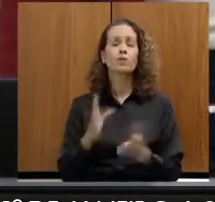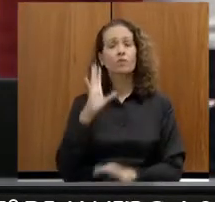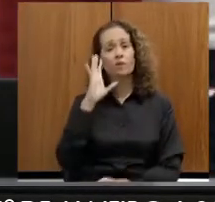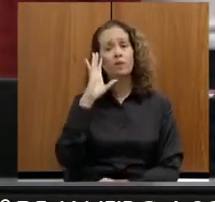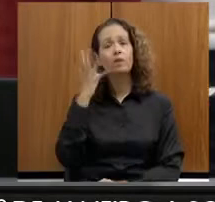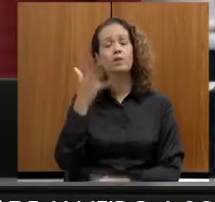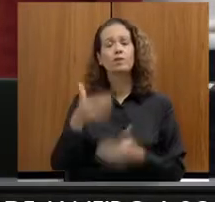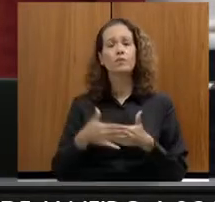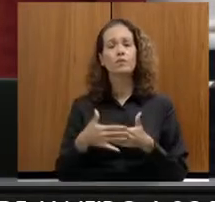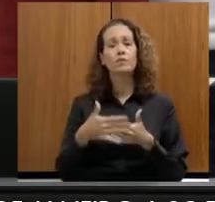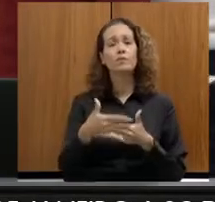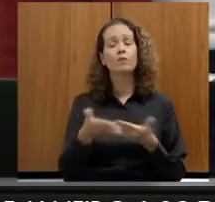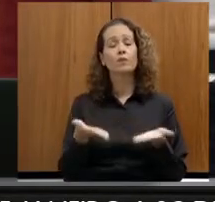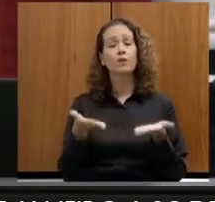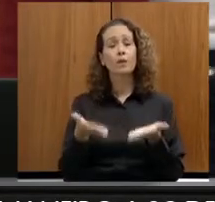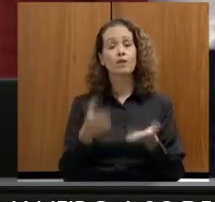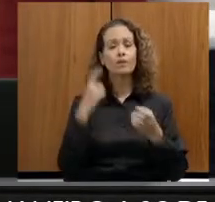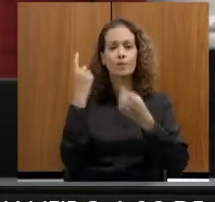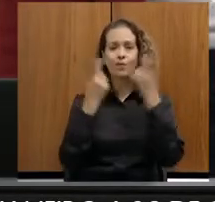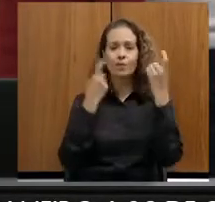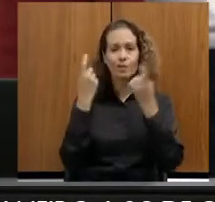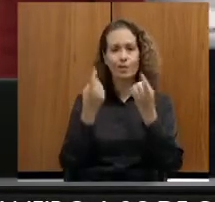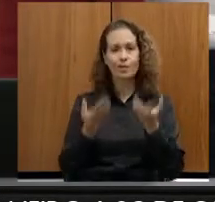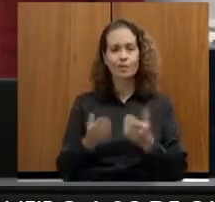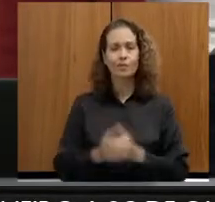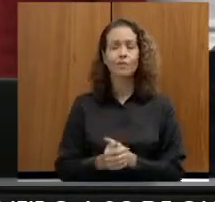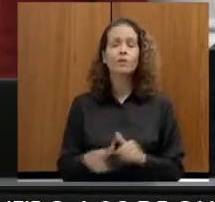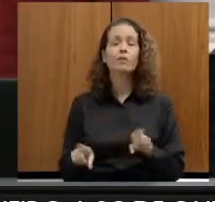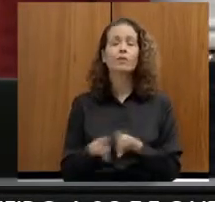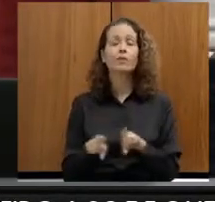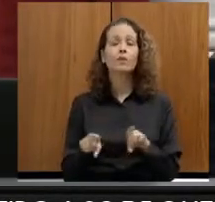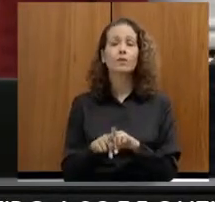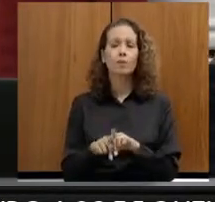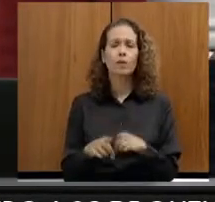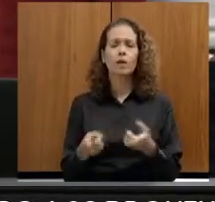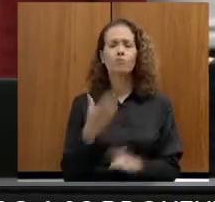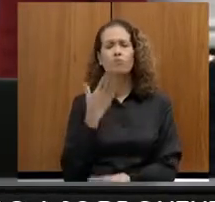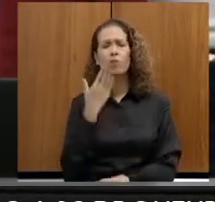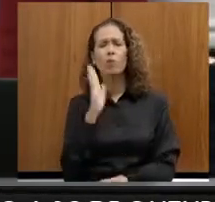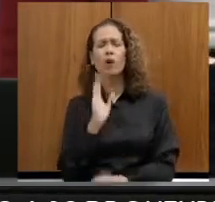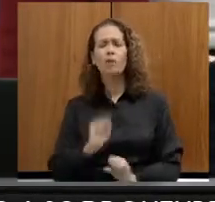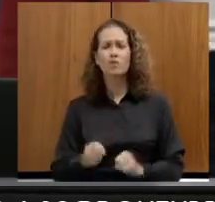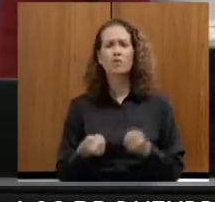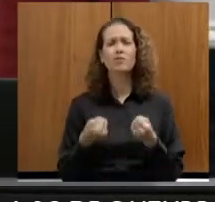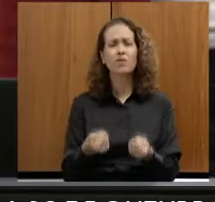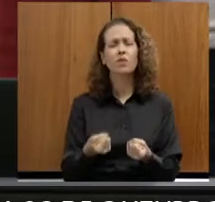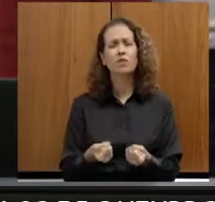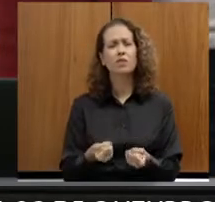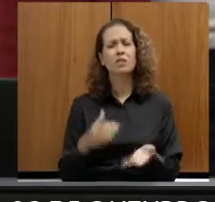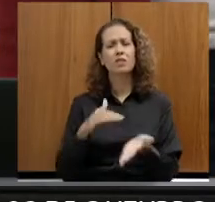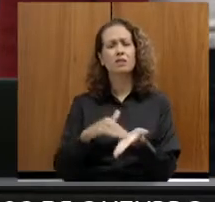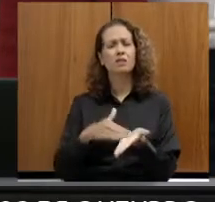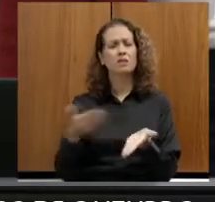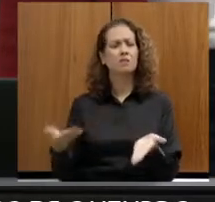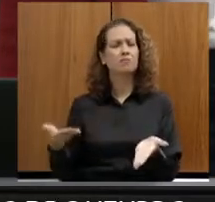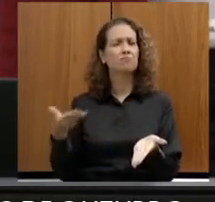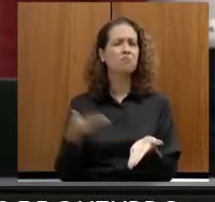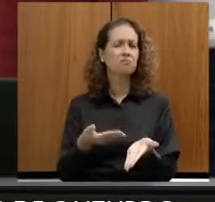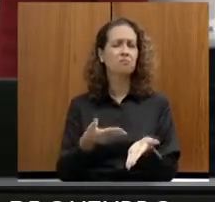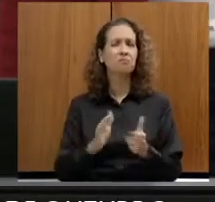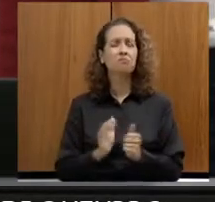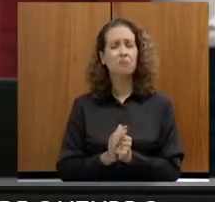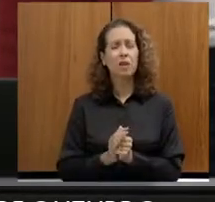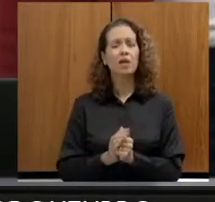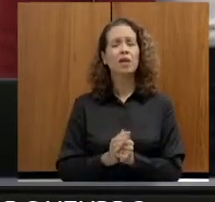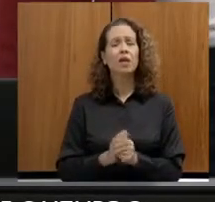superar este preocupante quadro. Além disso, qual tem sido o esforço dessa secretaria na integração e